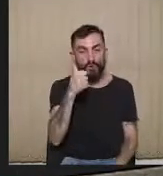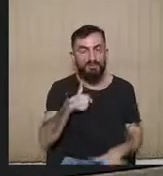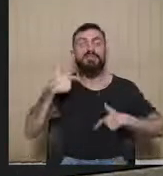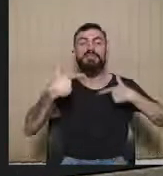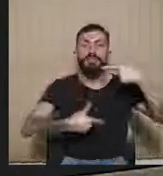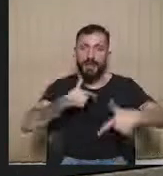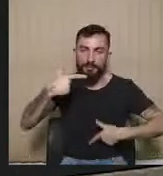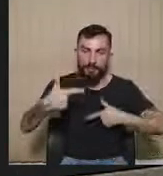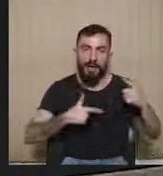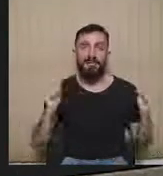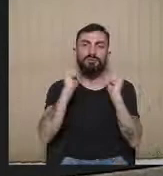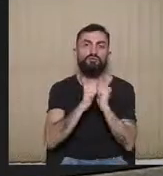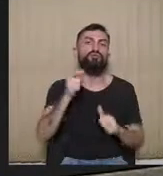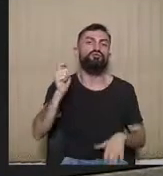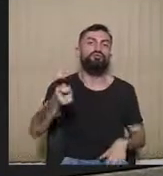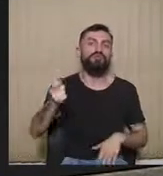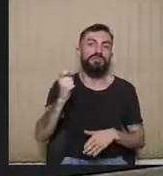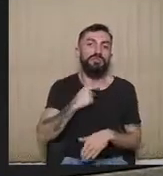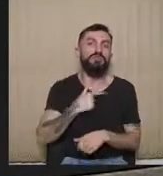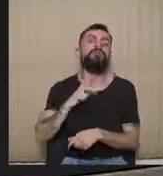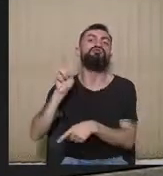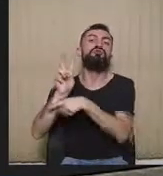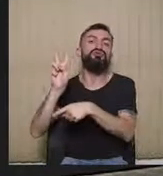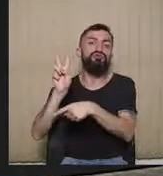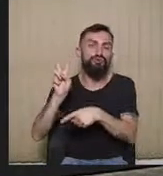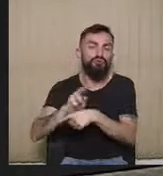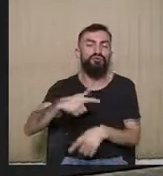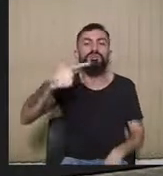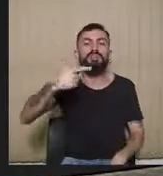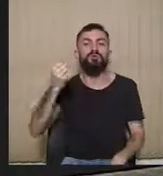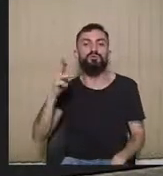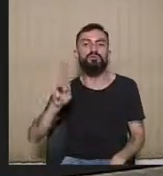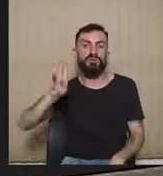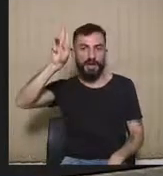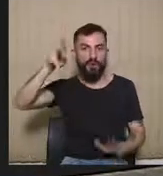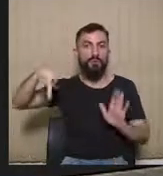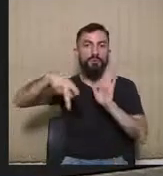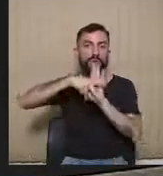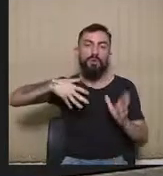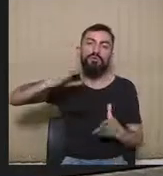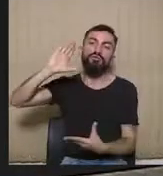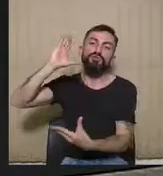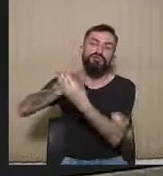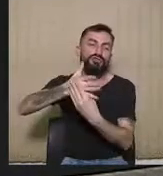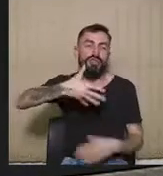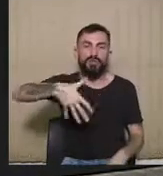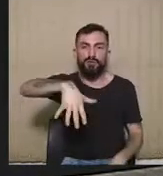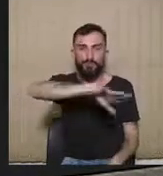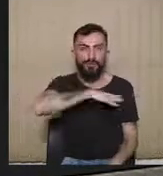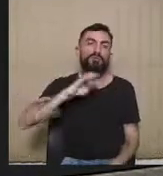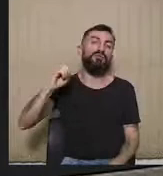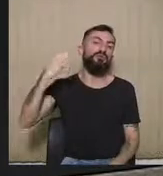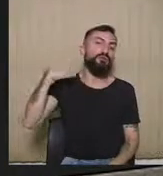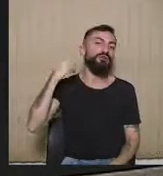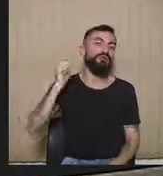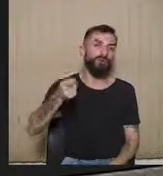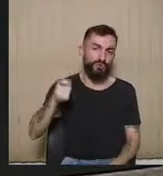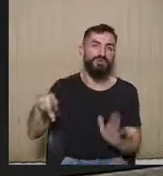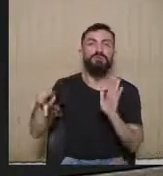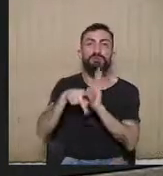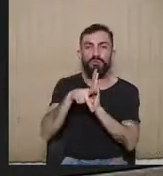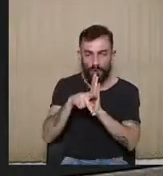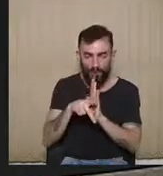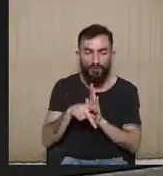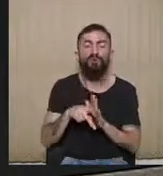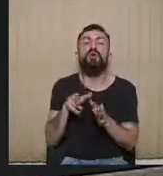como juiz substituto em segundo grau na sessão de direito público. Ele foi juiz assessor da Corregedoria-Geral